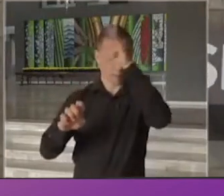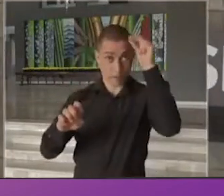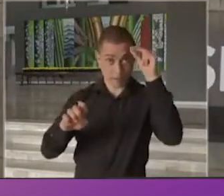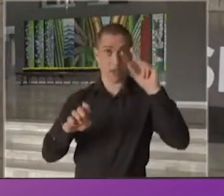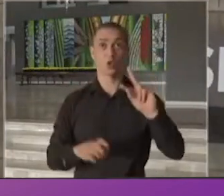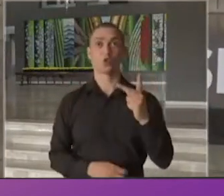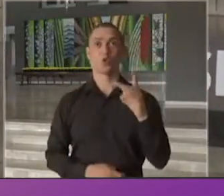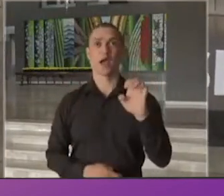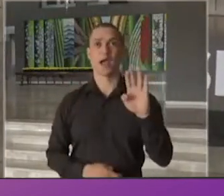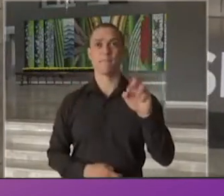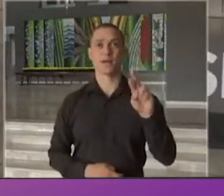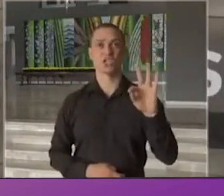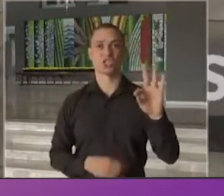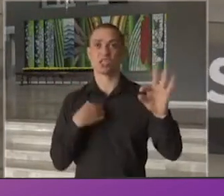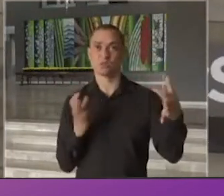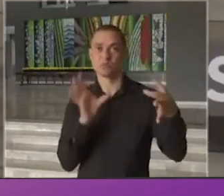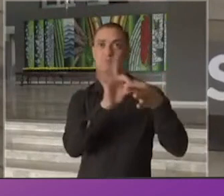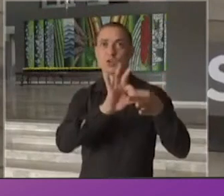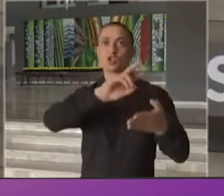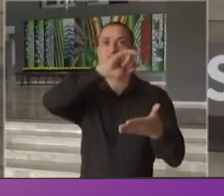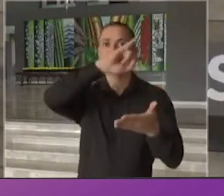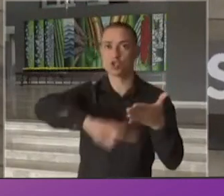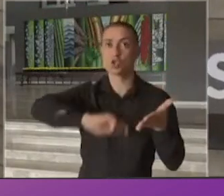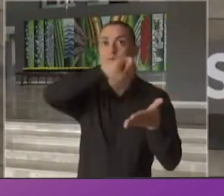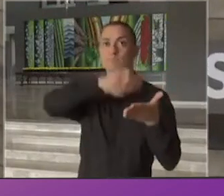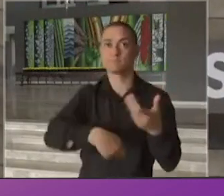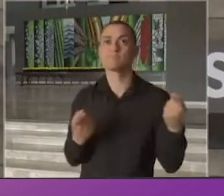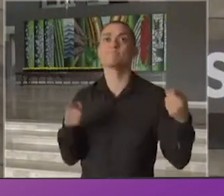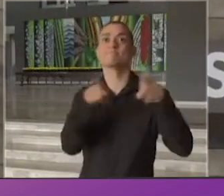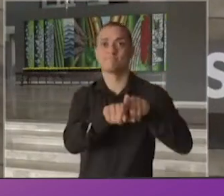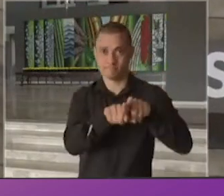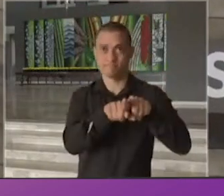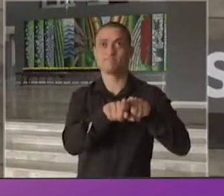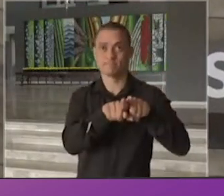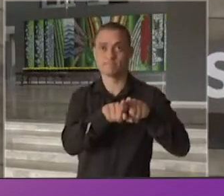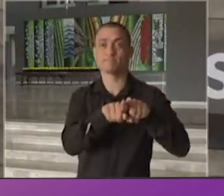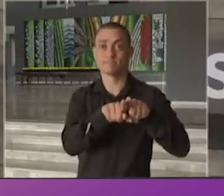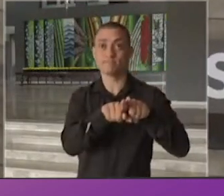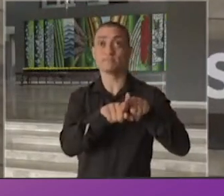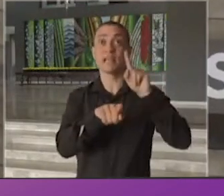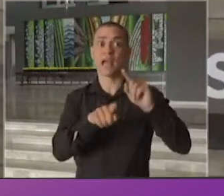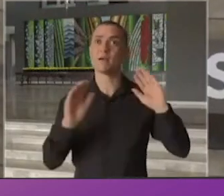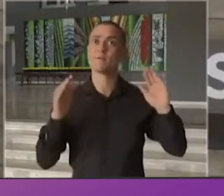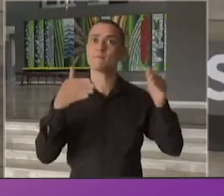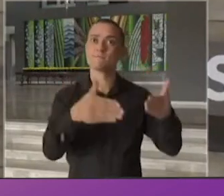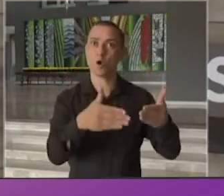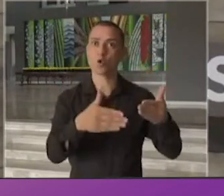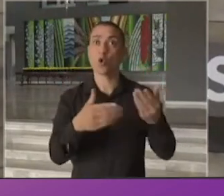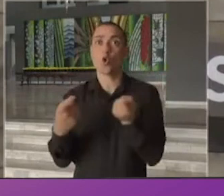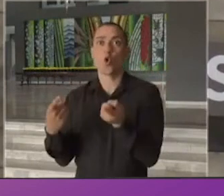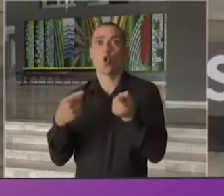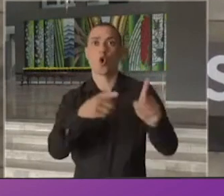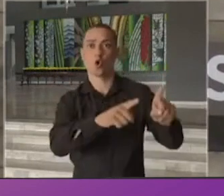Quintela um acordo de cooperação, um amplo acordo de cooperação com ações voltadas para o combate à